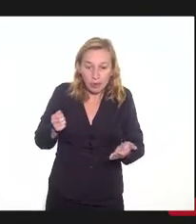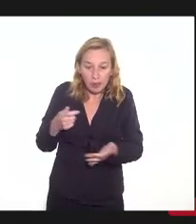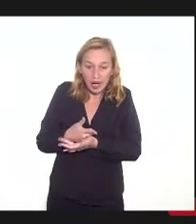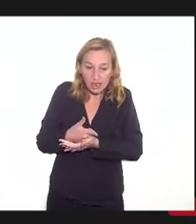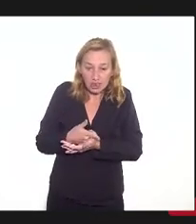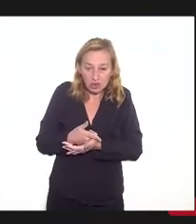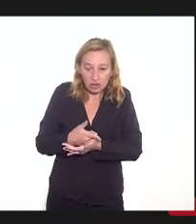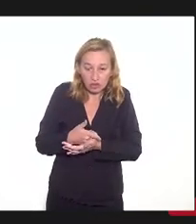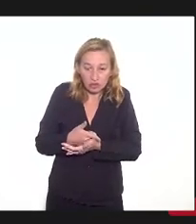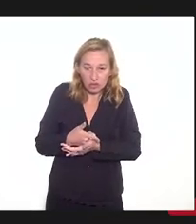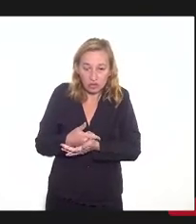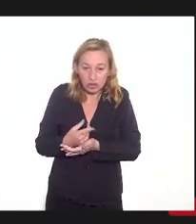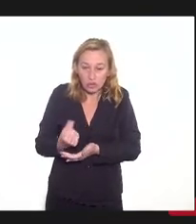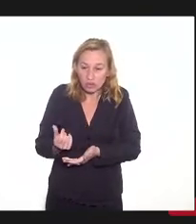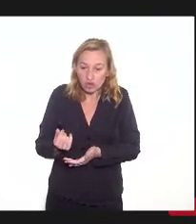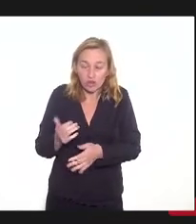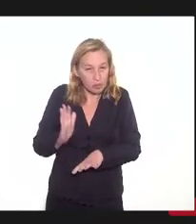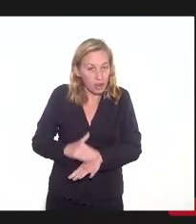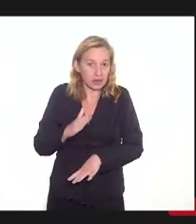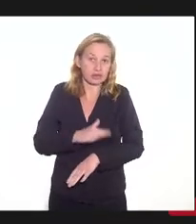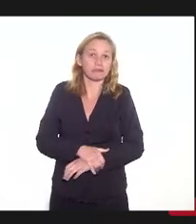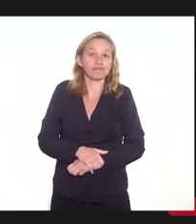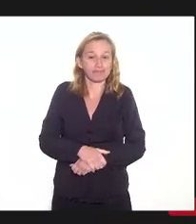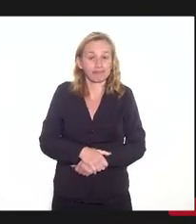valores mais expressivos.